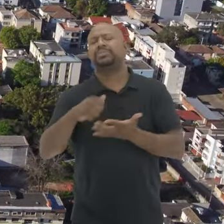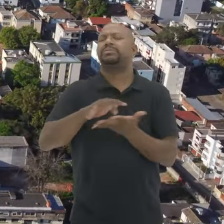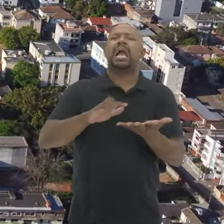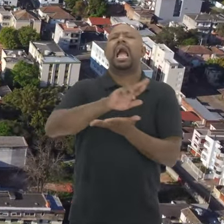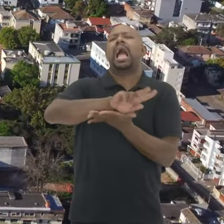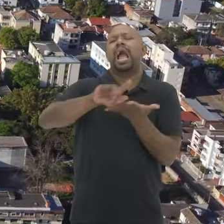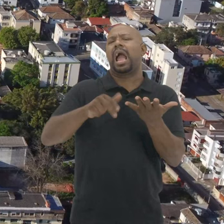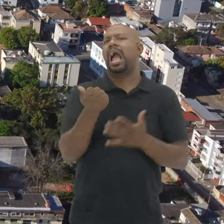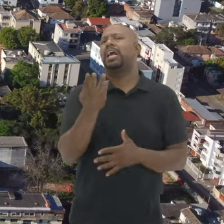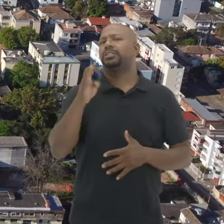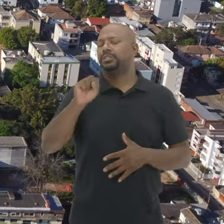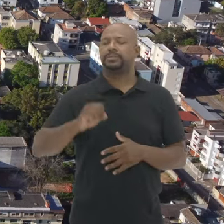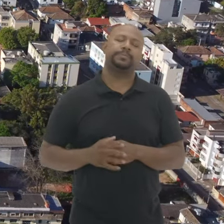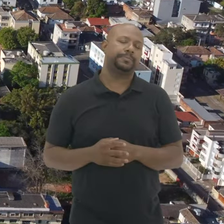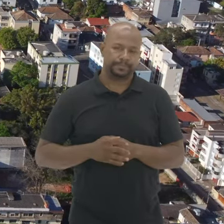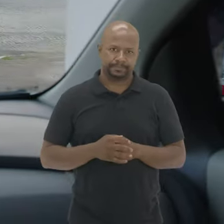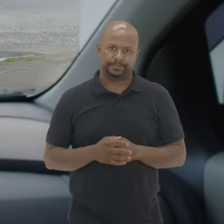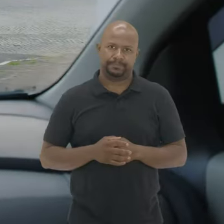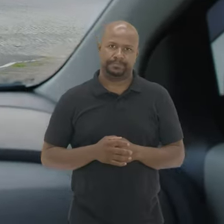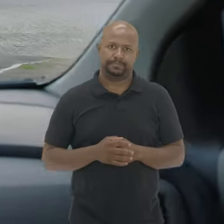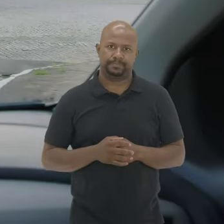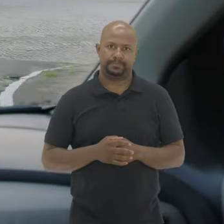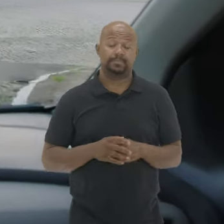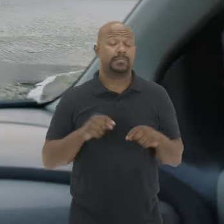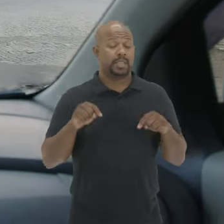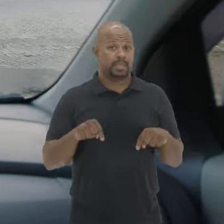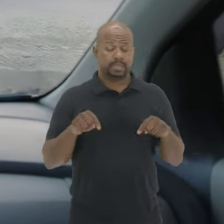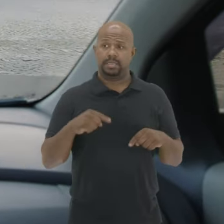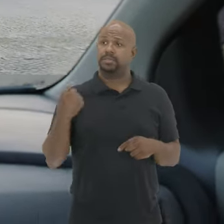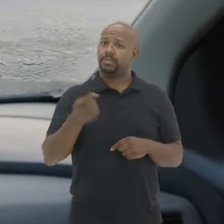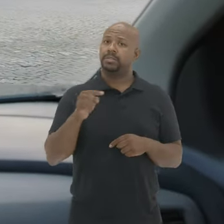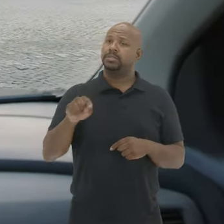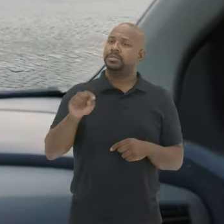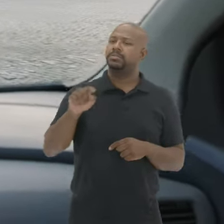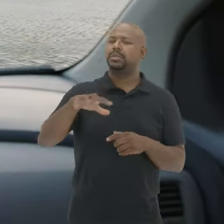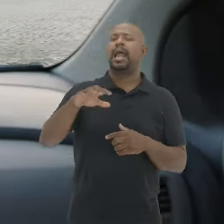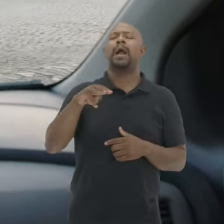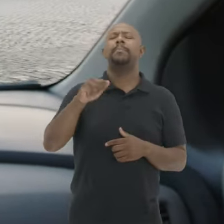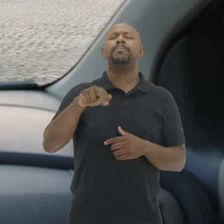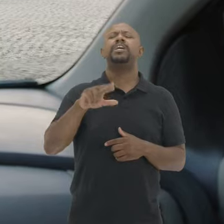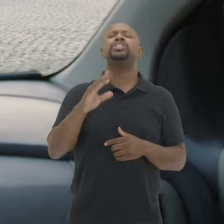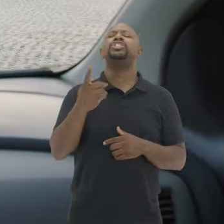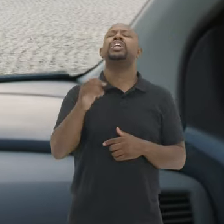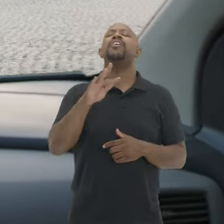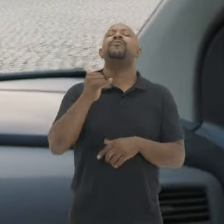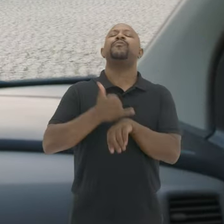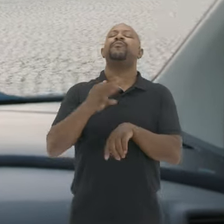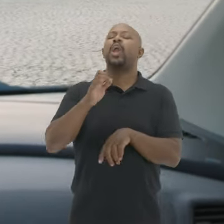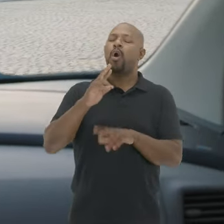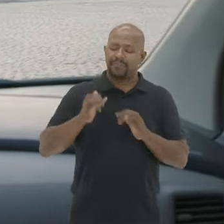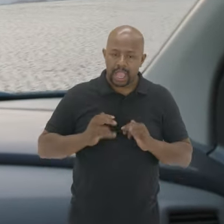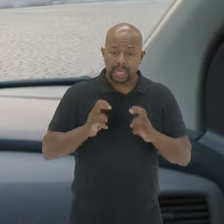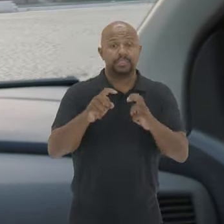Para todas as artes Imagem aérea mostra o casarão e a cidade E aqui nós estamos na mancha ferroviária E a vai começar